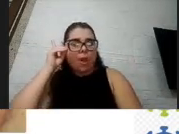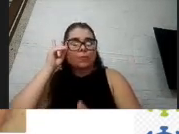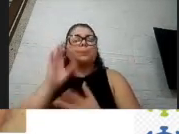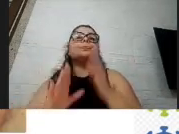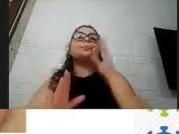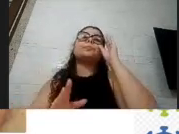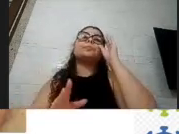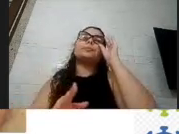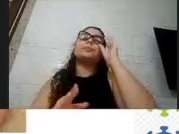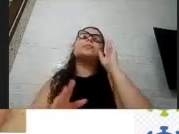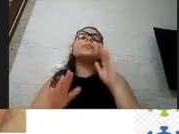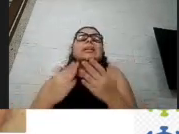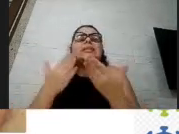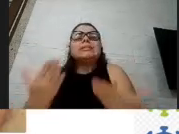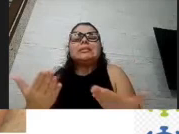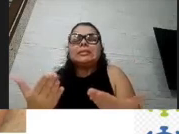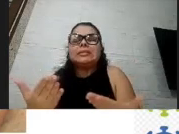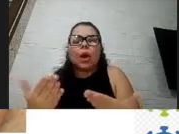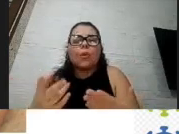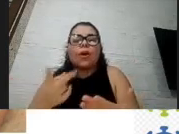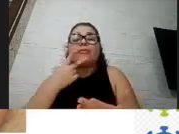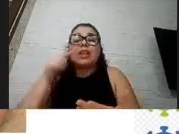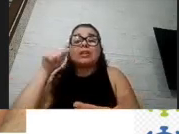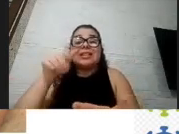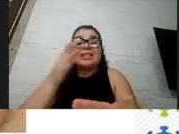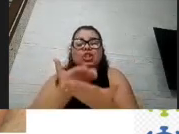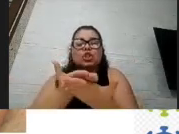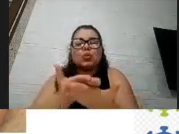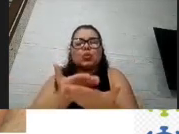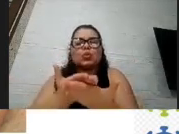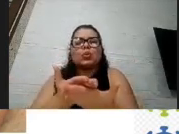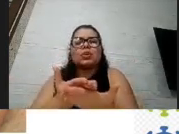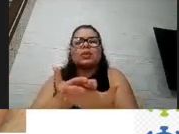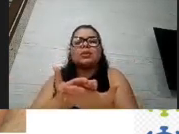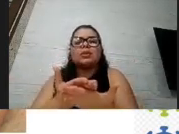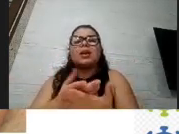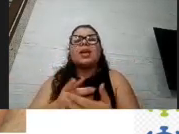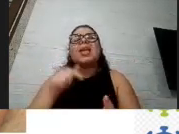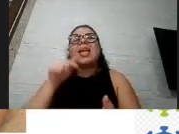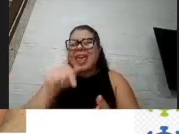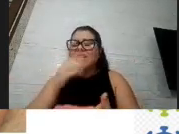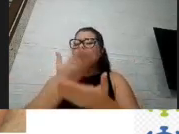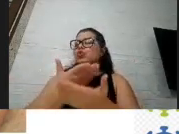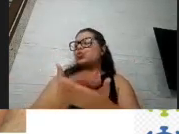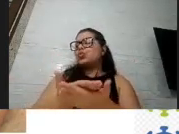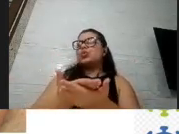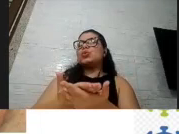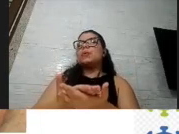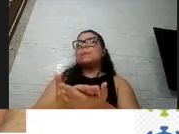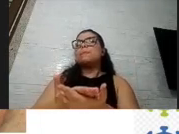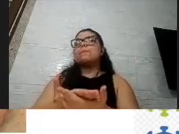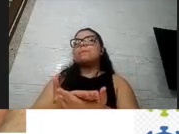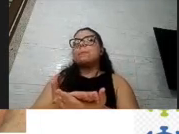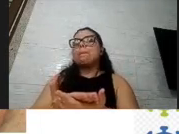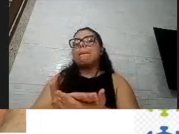em relação a esse estudo o que a gente pode tirar esse estudo gente ele não é assim ele